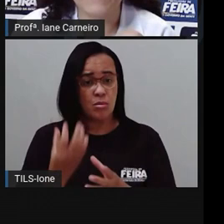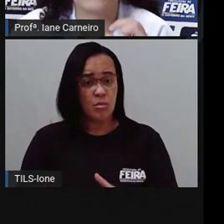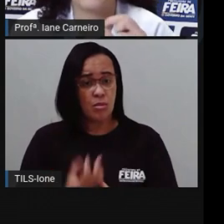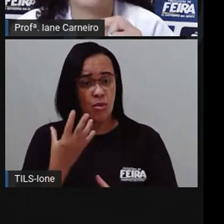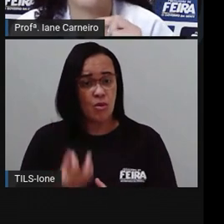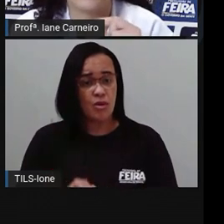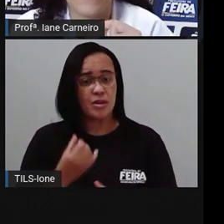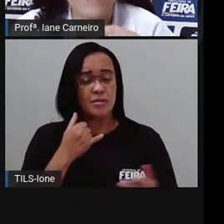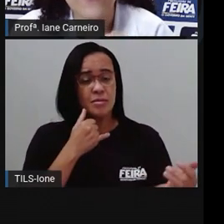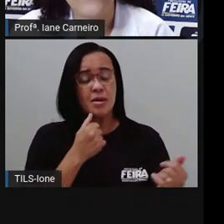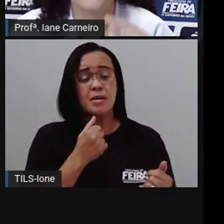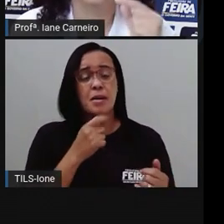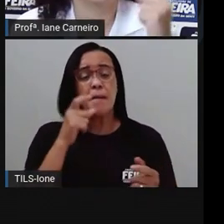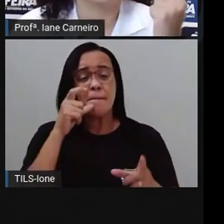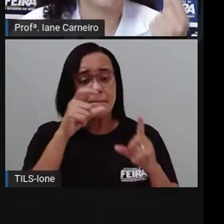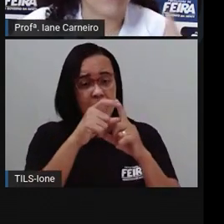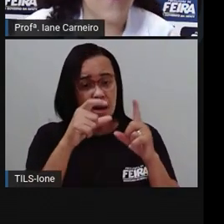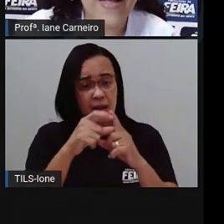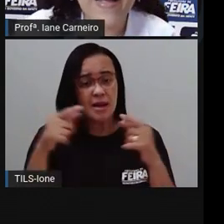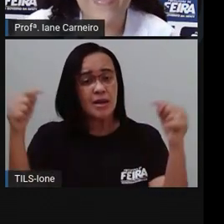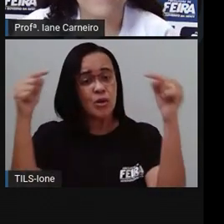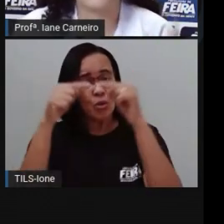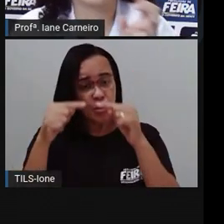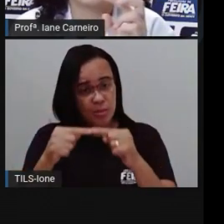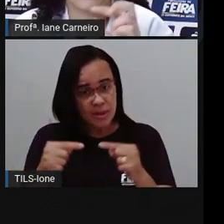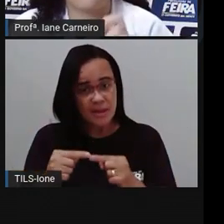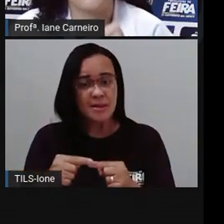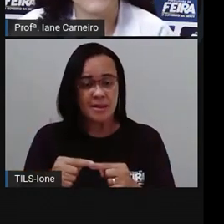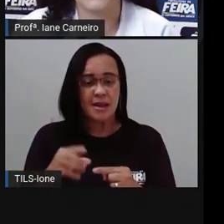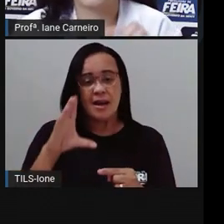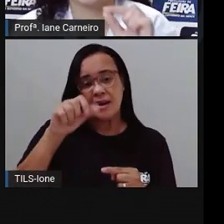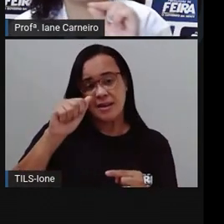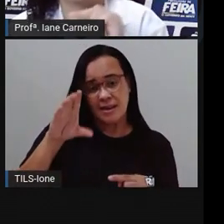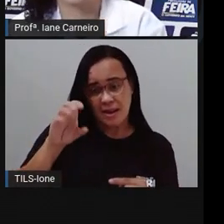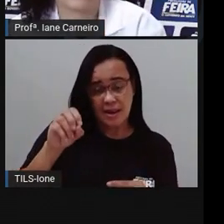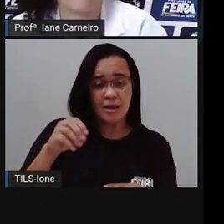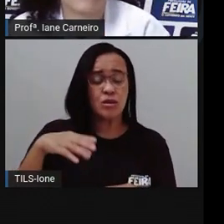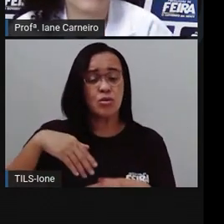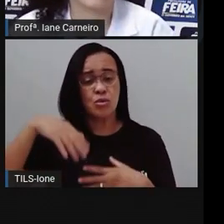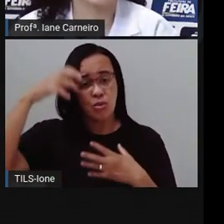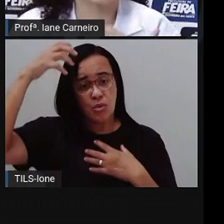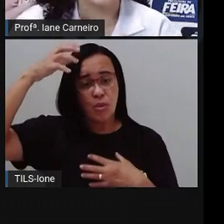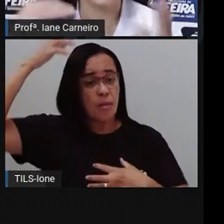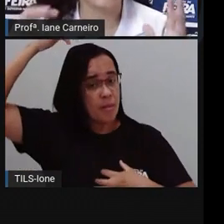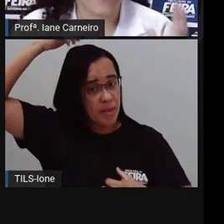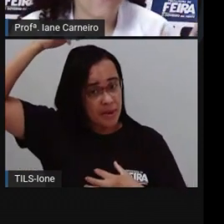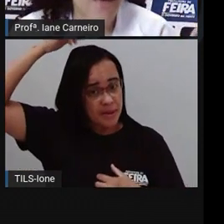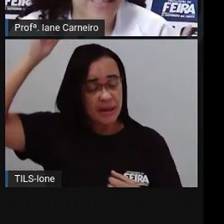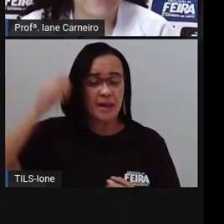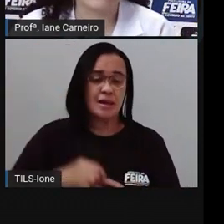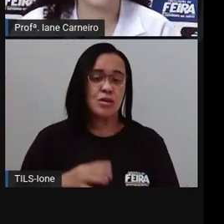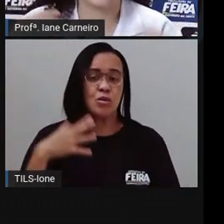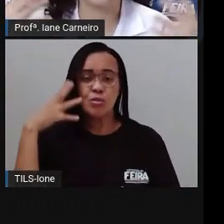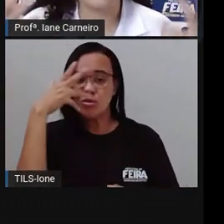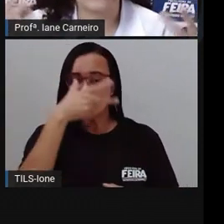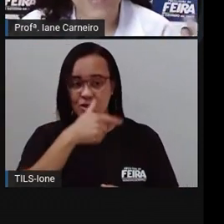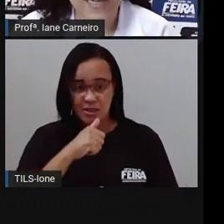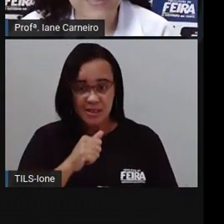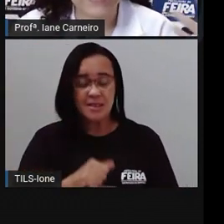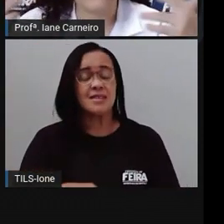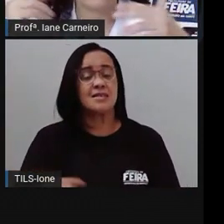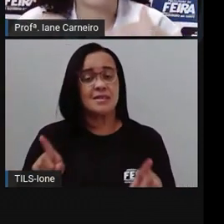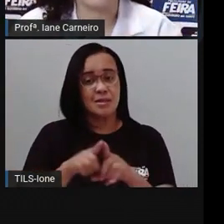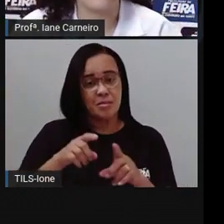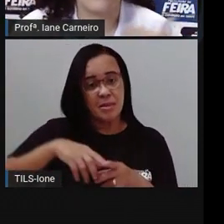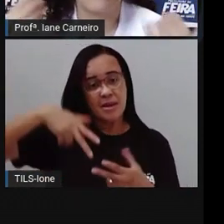rima. Então aqui o caco, rima com macaco, né, a bonita rima com cabrita e por aí vai, né. Então é uma das